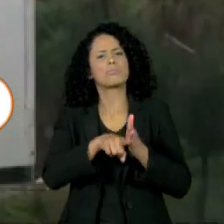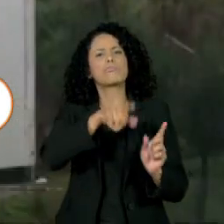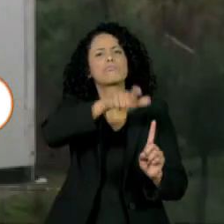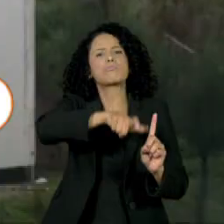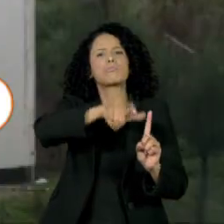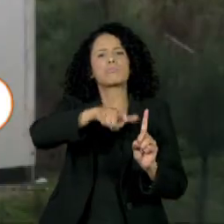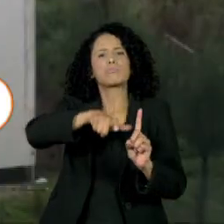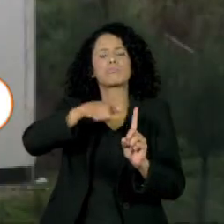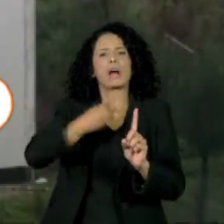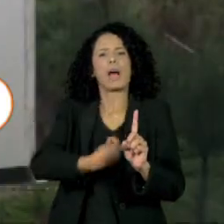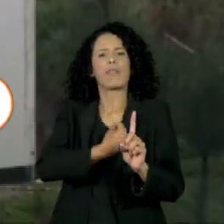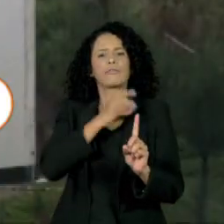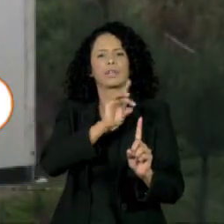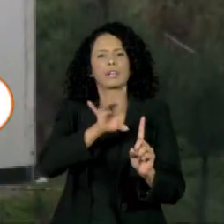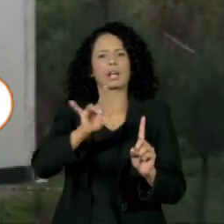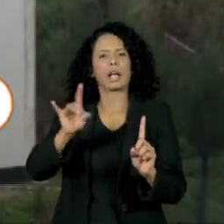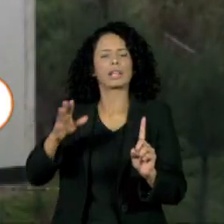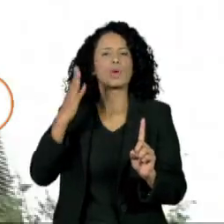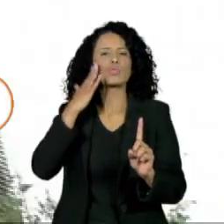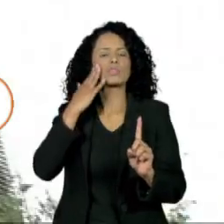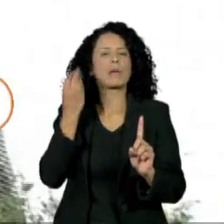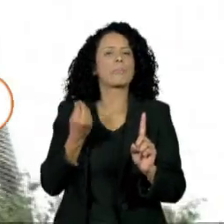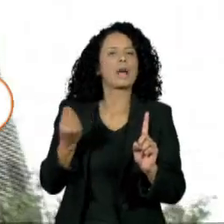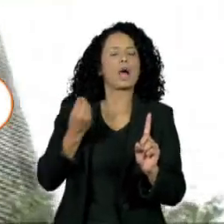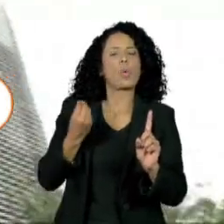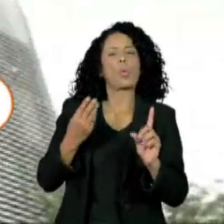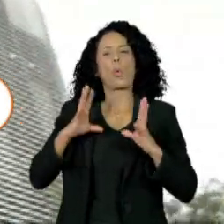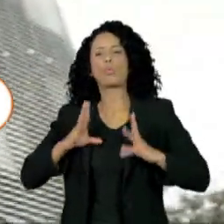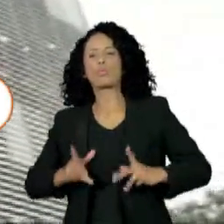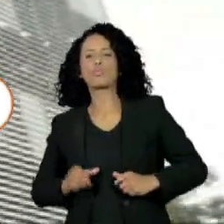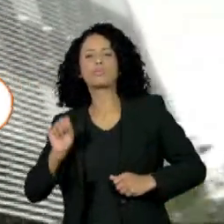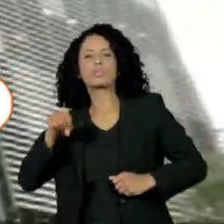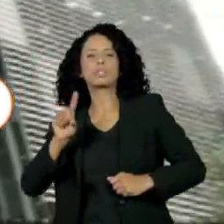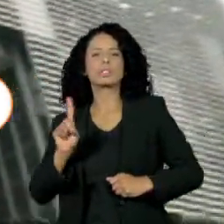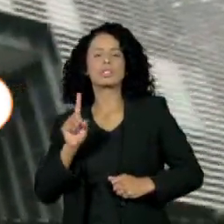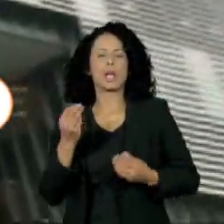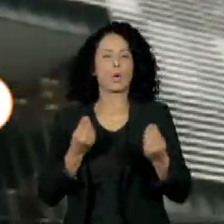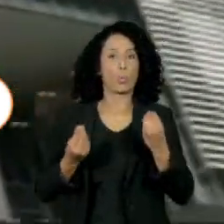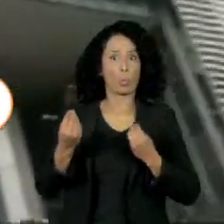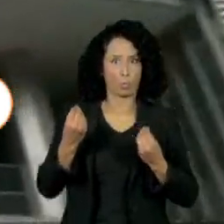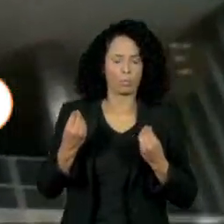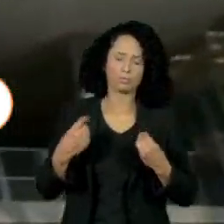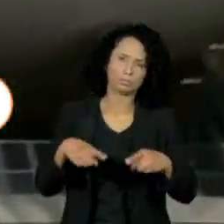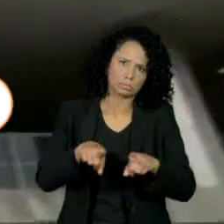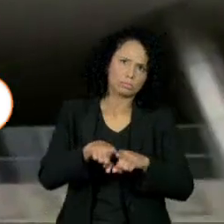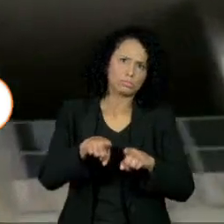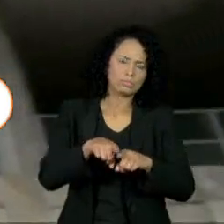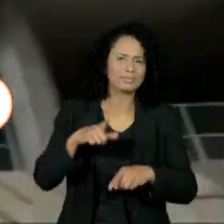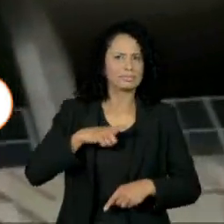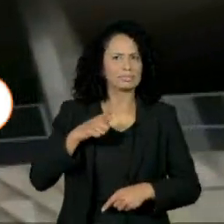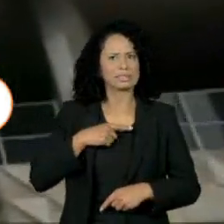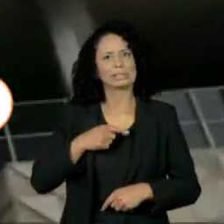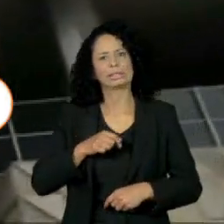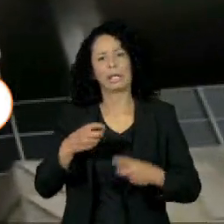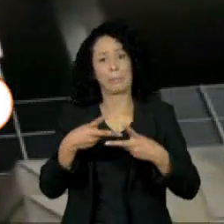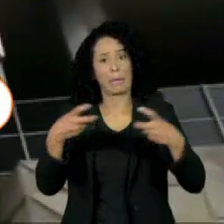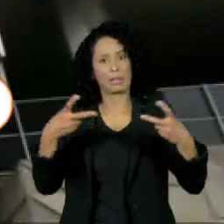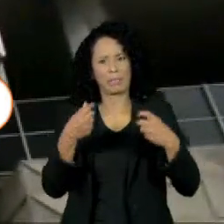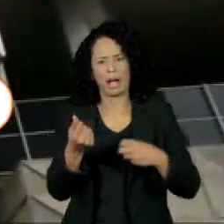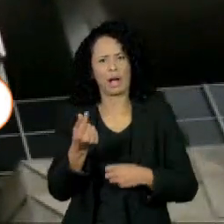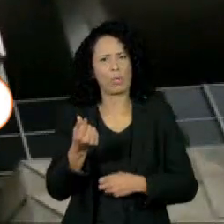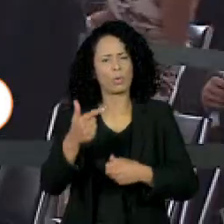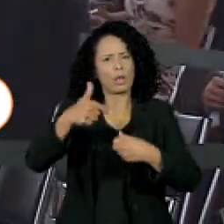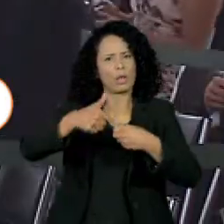que passaram pela estatal, já que, de acordo com ele, os sucessivos aumentos aplicados pela Petrobras nos preços dos